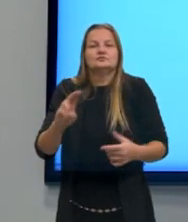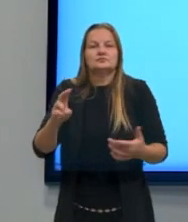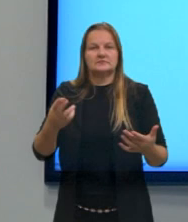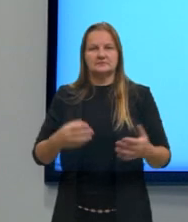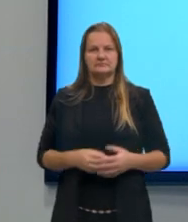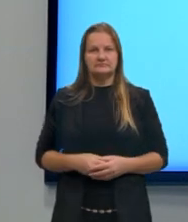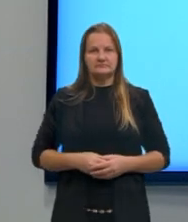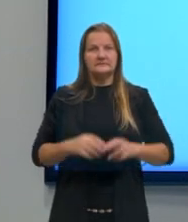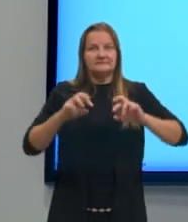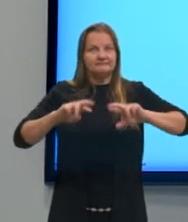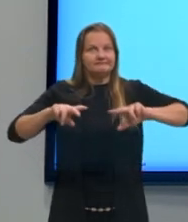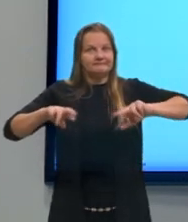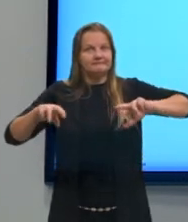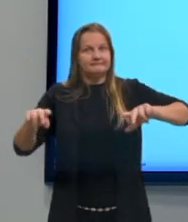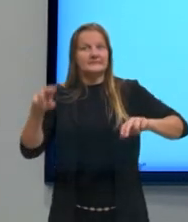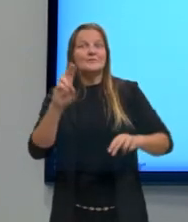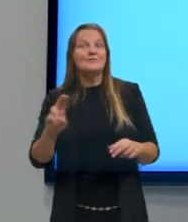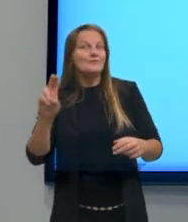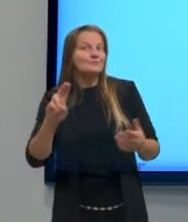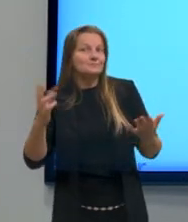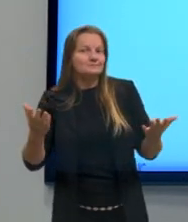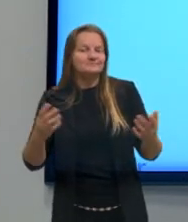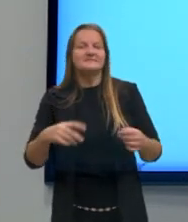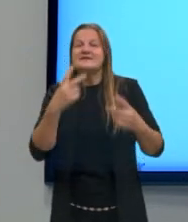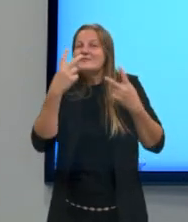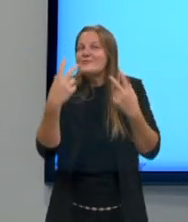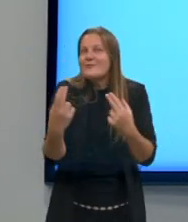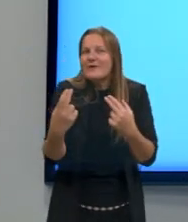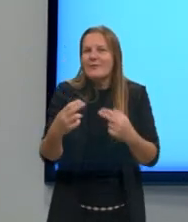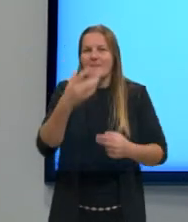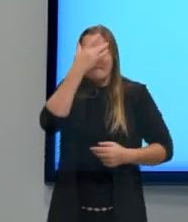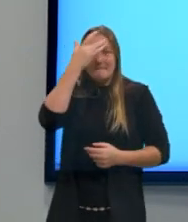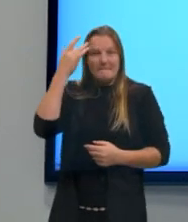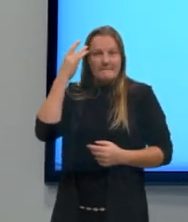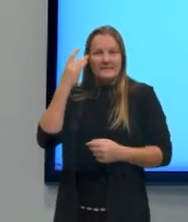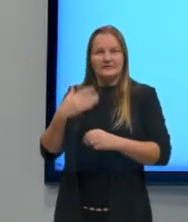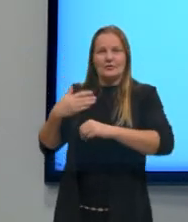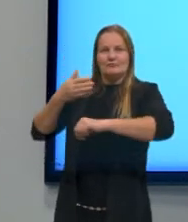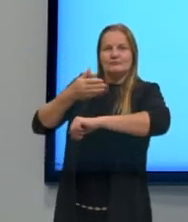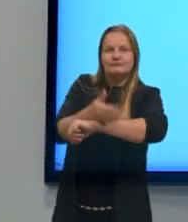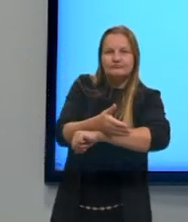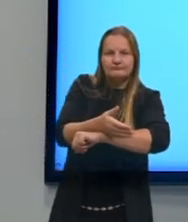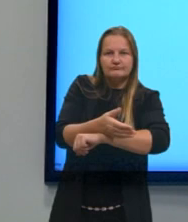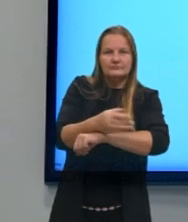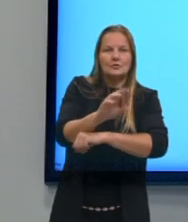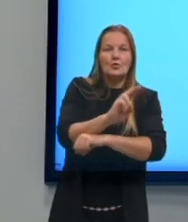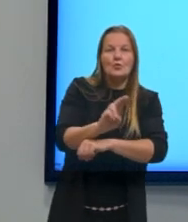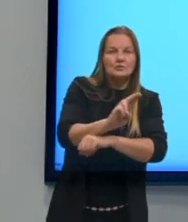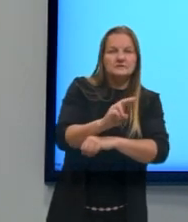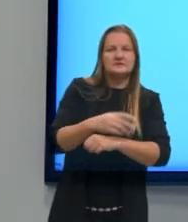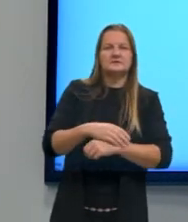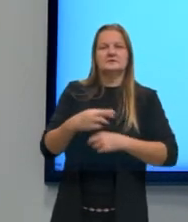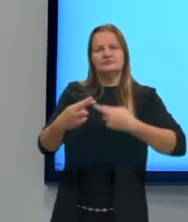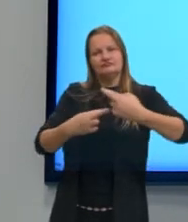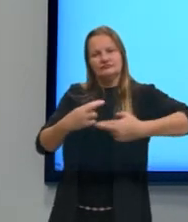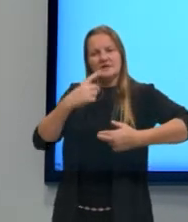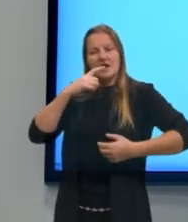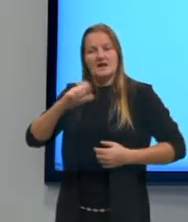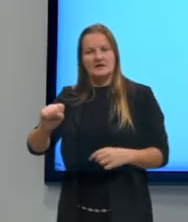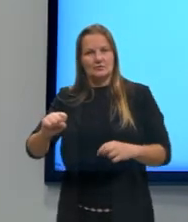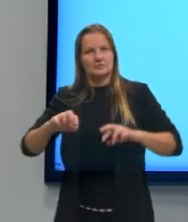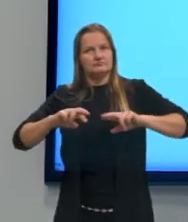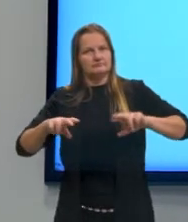situações diferentes, a mesma pessoa pode se relacionar com a língua de maneiras